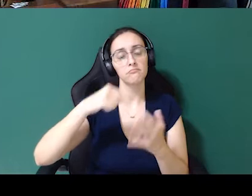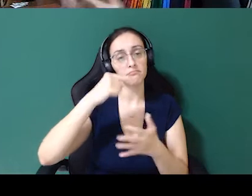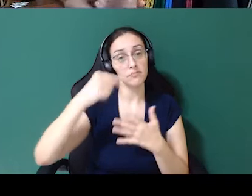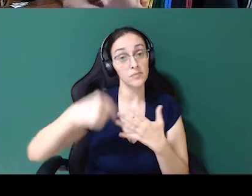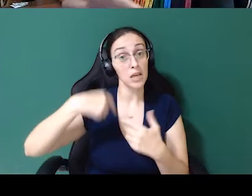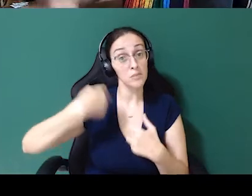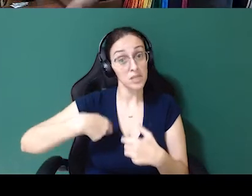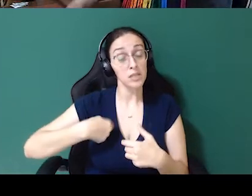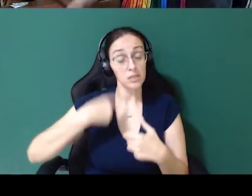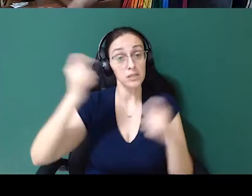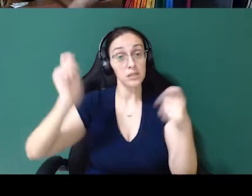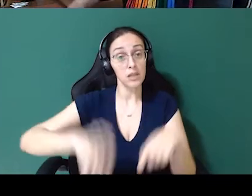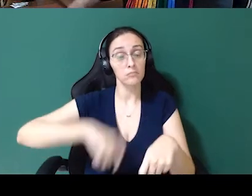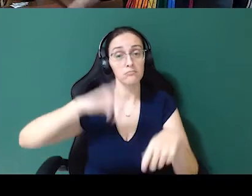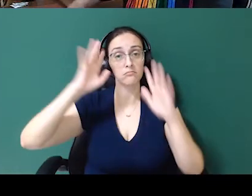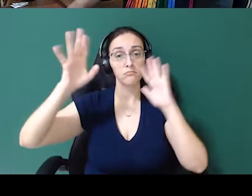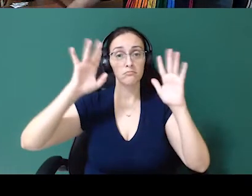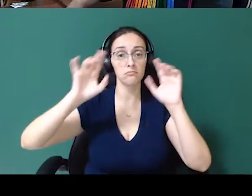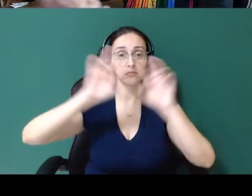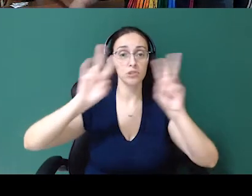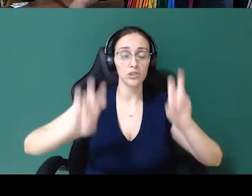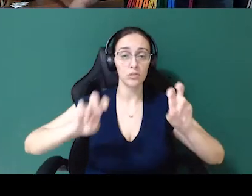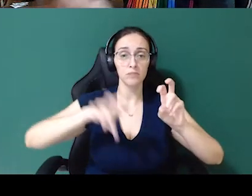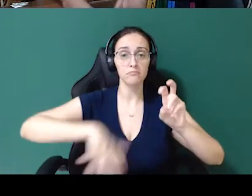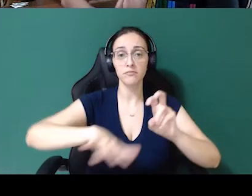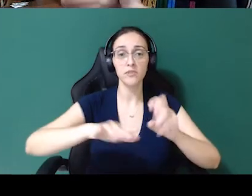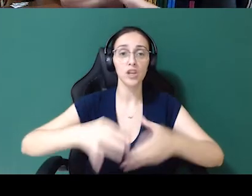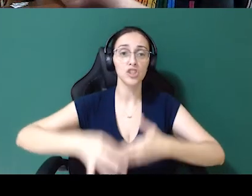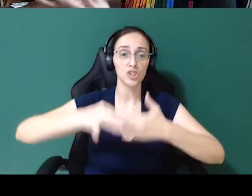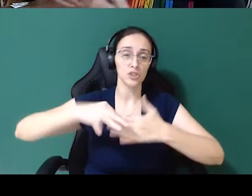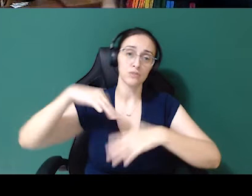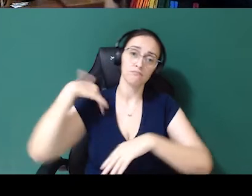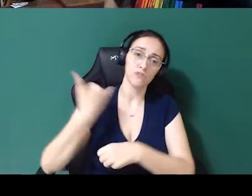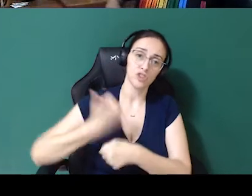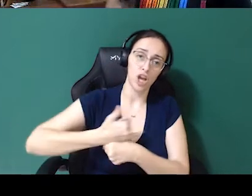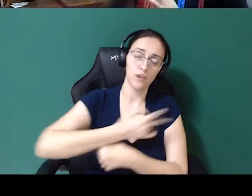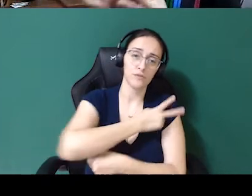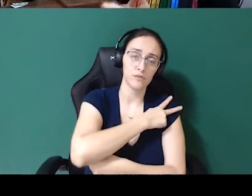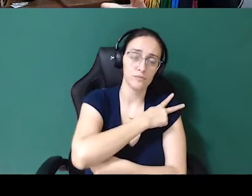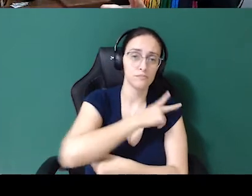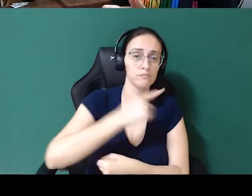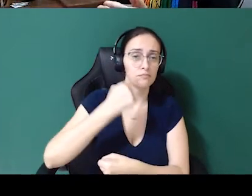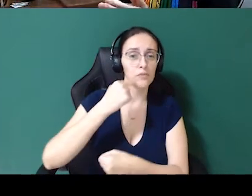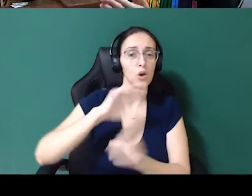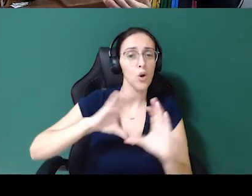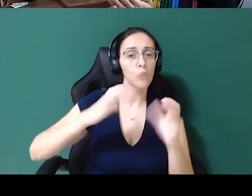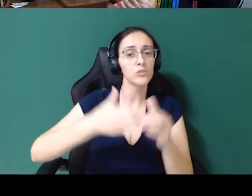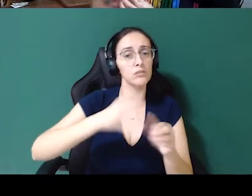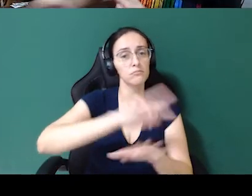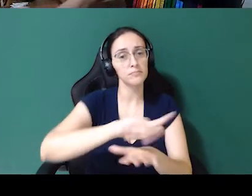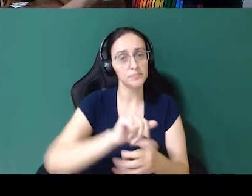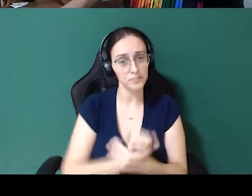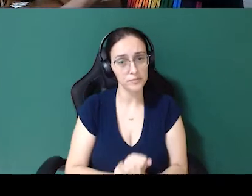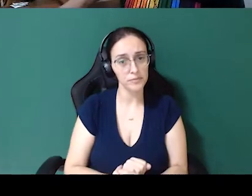pode levantar quando a gente for levar para o nosso chefe, que a gente pode criar um... A ideia é de levar um comitê de diversidade.